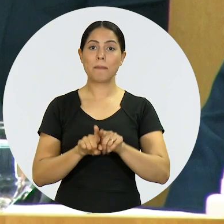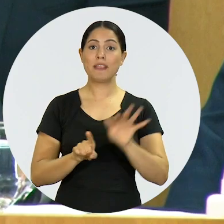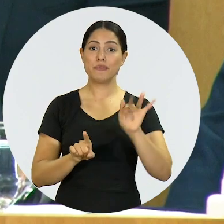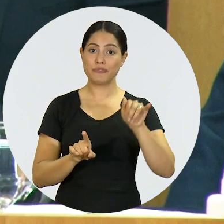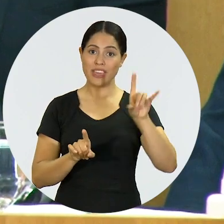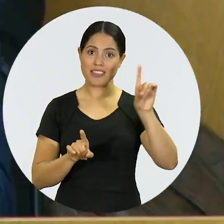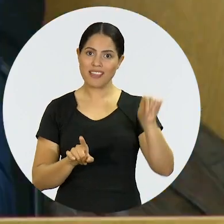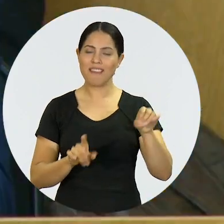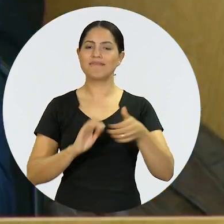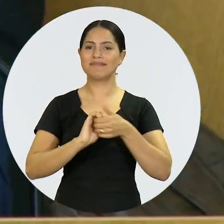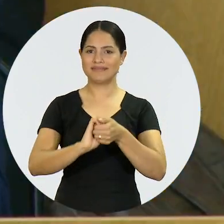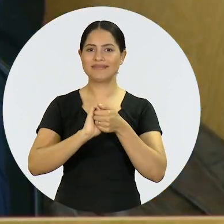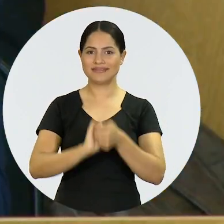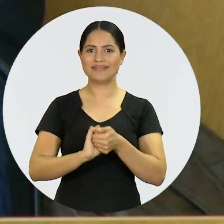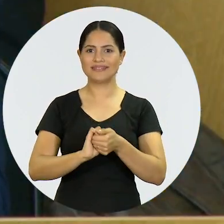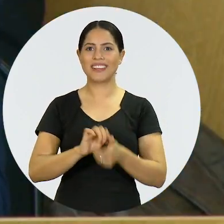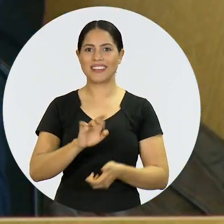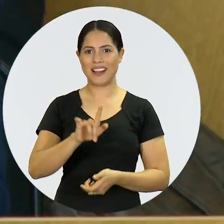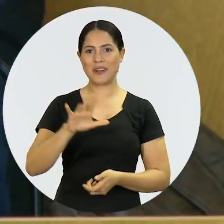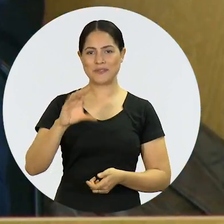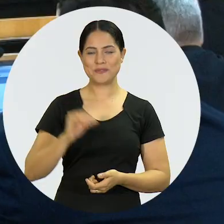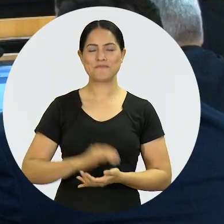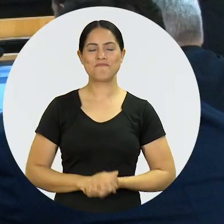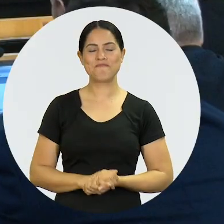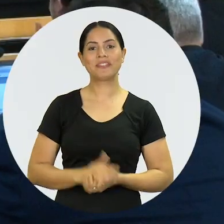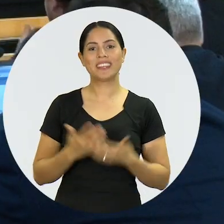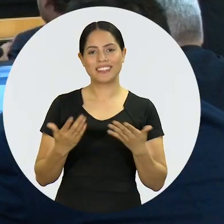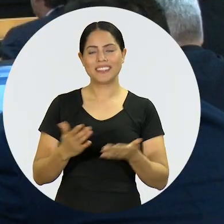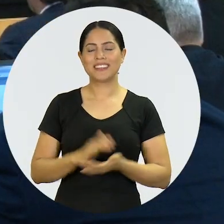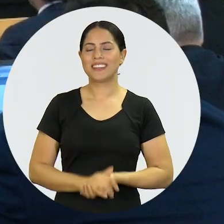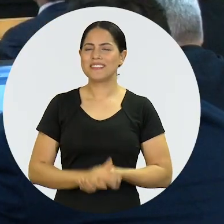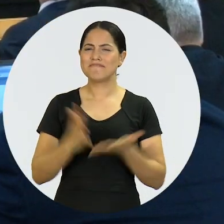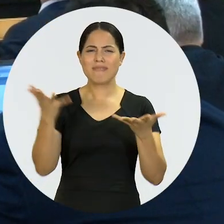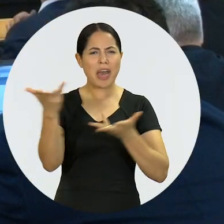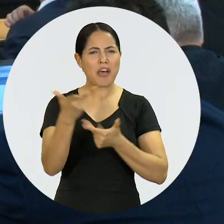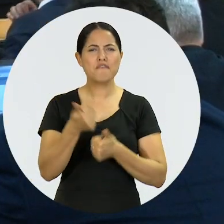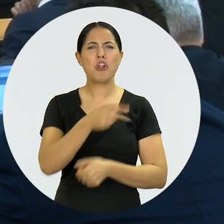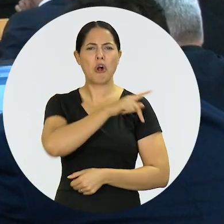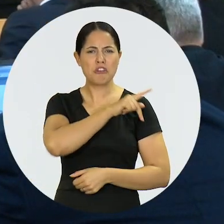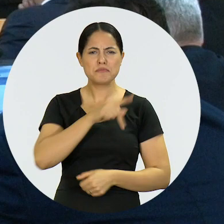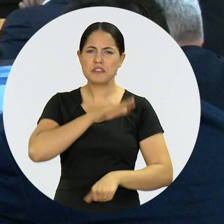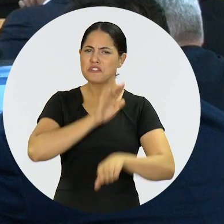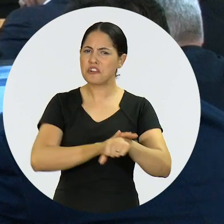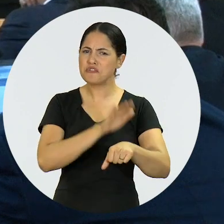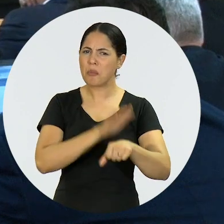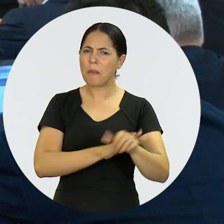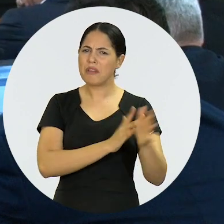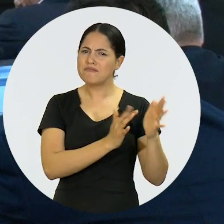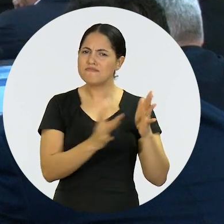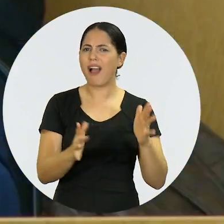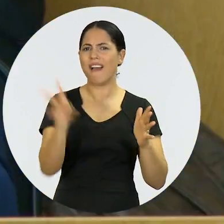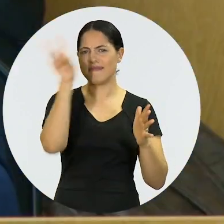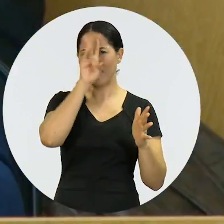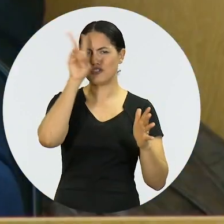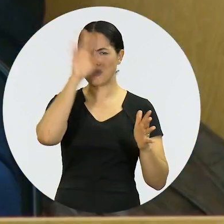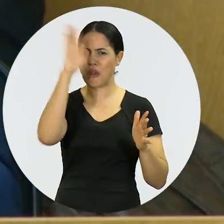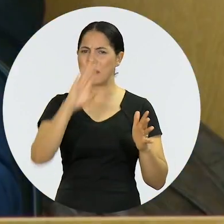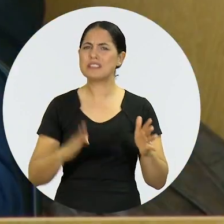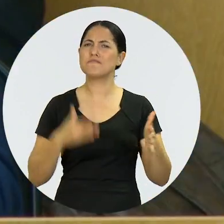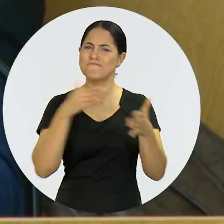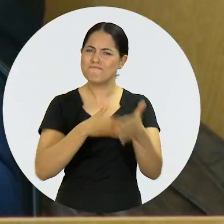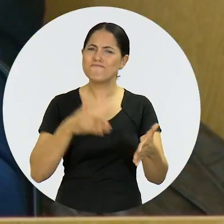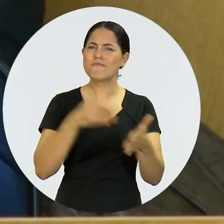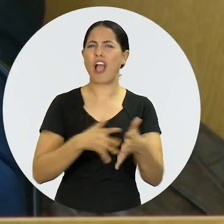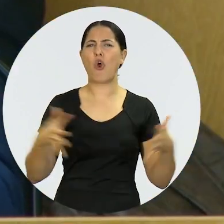e também do FIDA saudaram Cláudio Lamacchia. E realmente foi um presidente extraordinário, numa quadra histórica tão difícil,